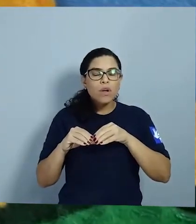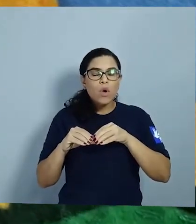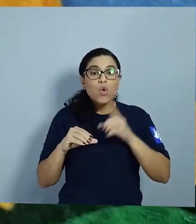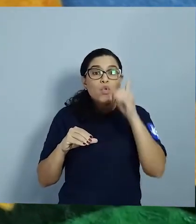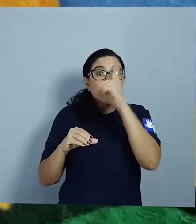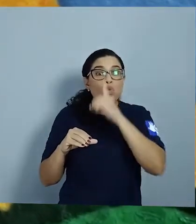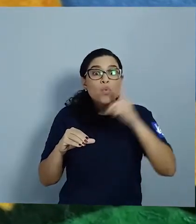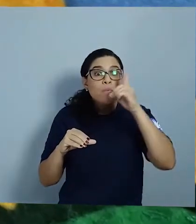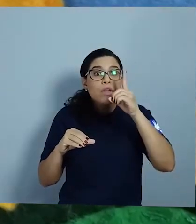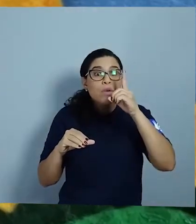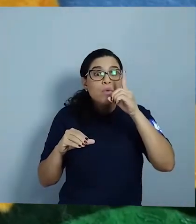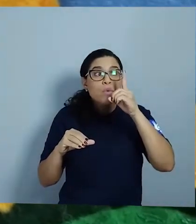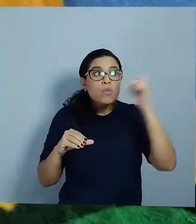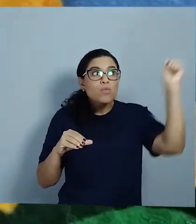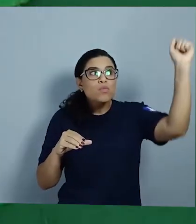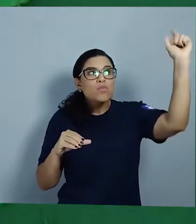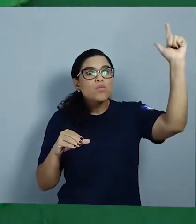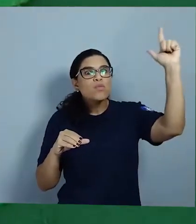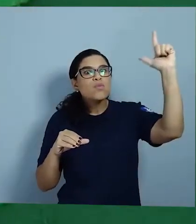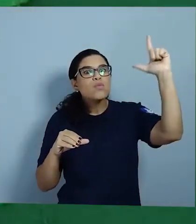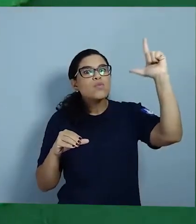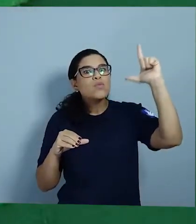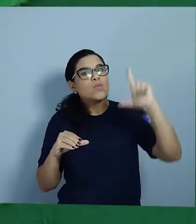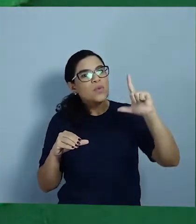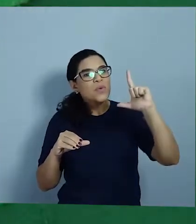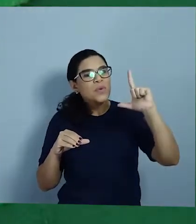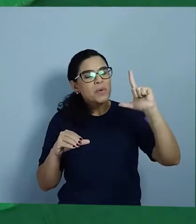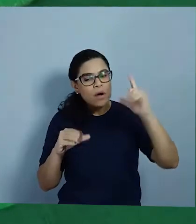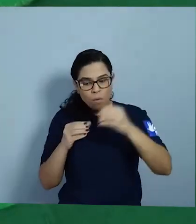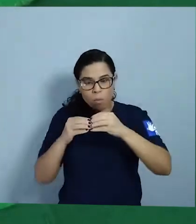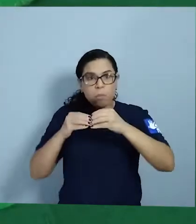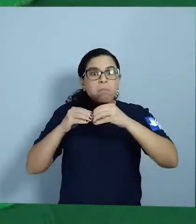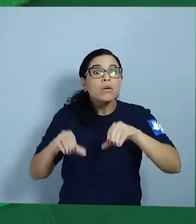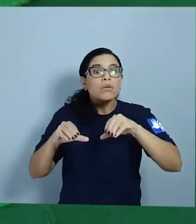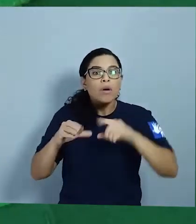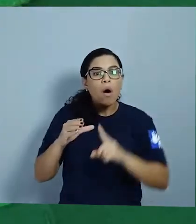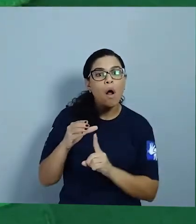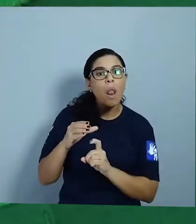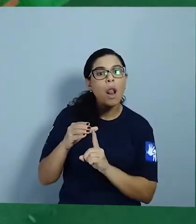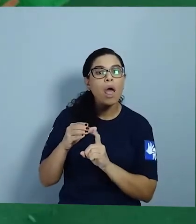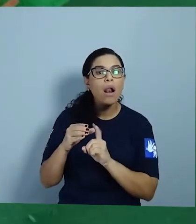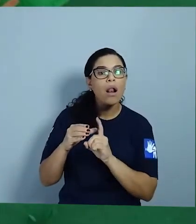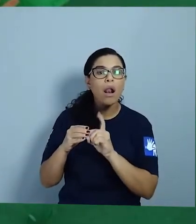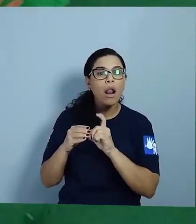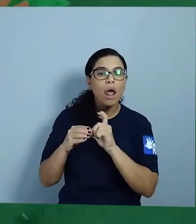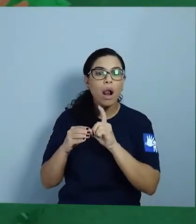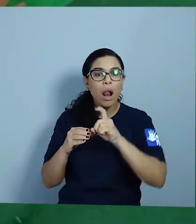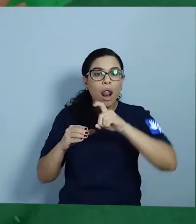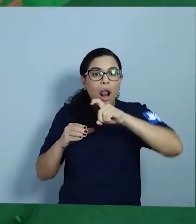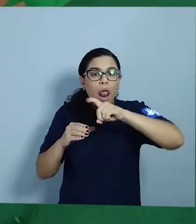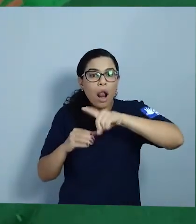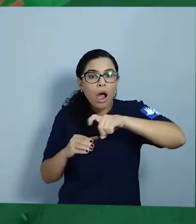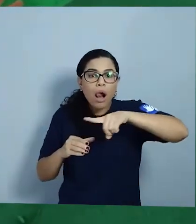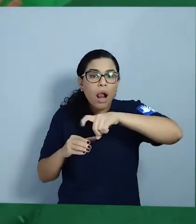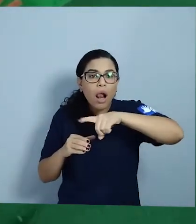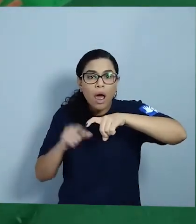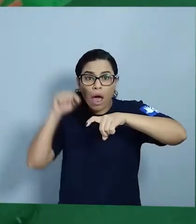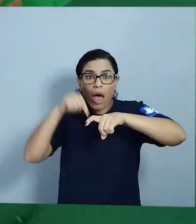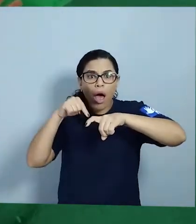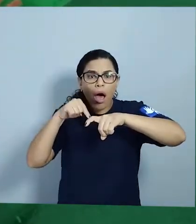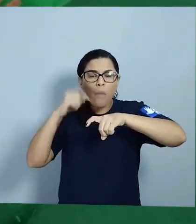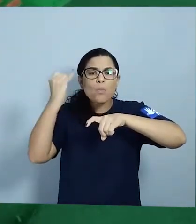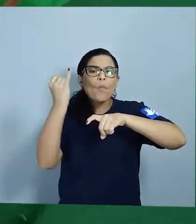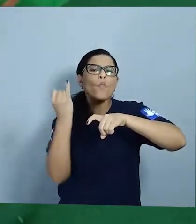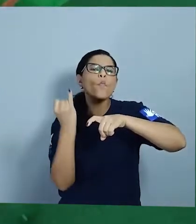manhã O sol quente chegou e Ploque! De dentro do ovo Saiu uma lagarta magra